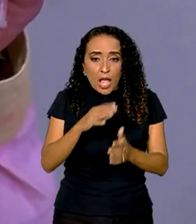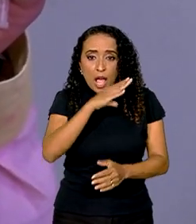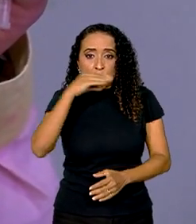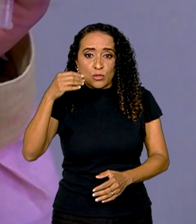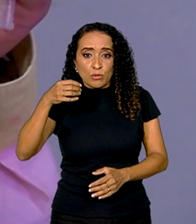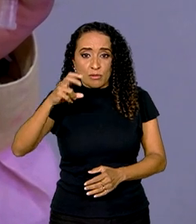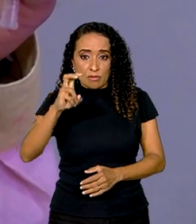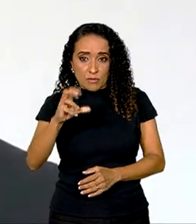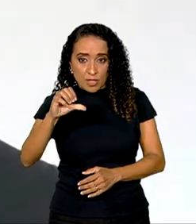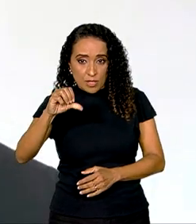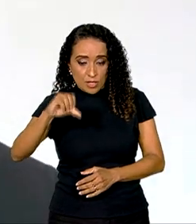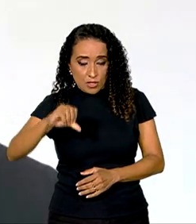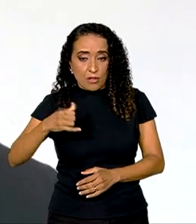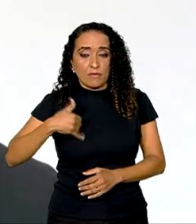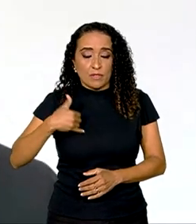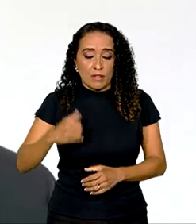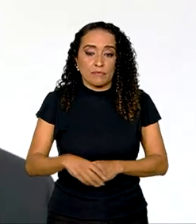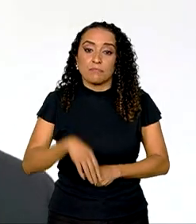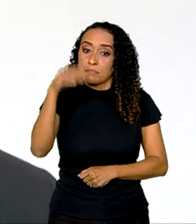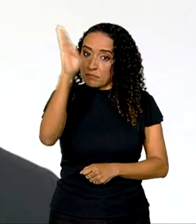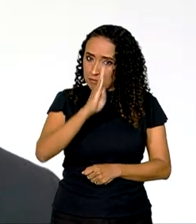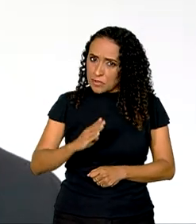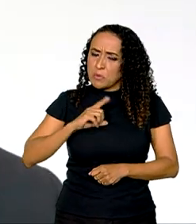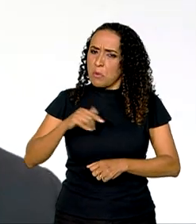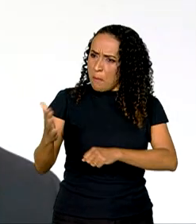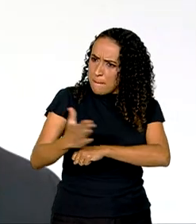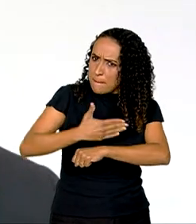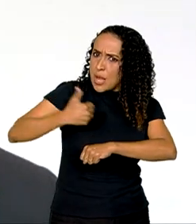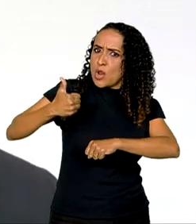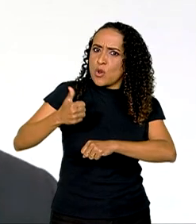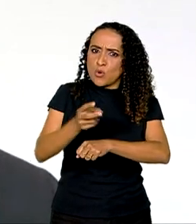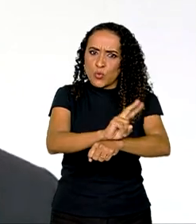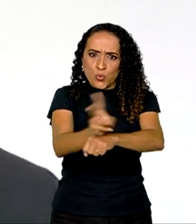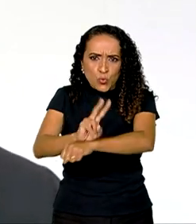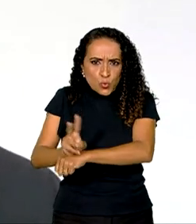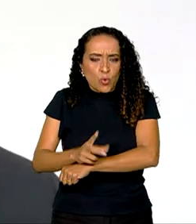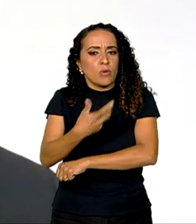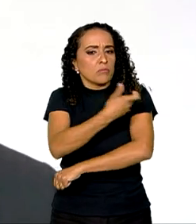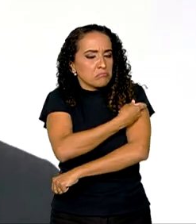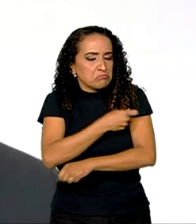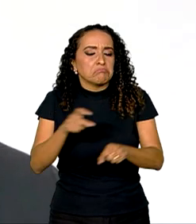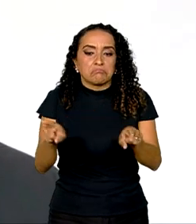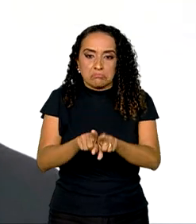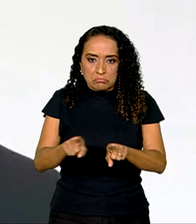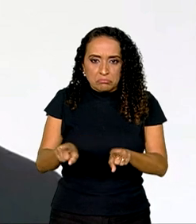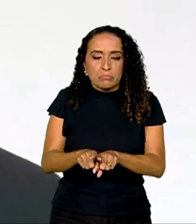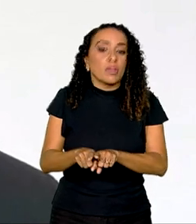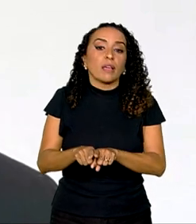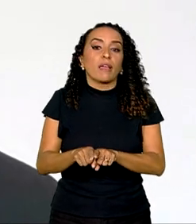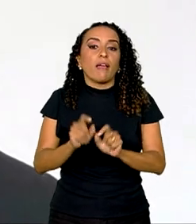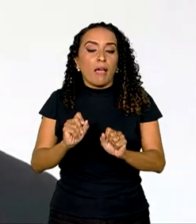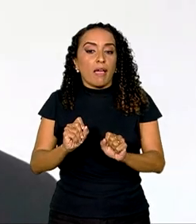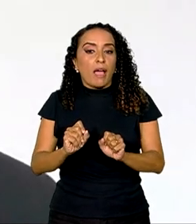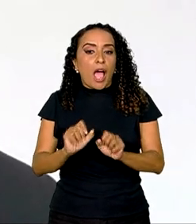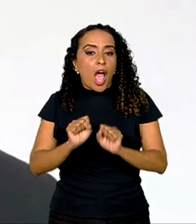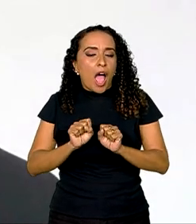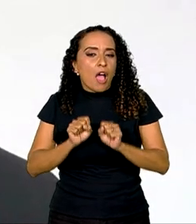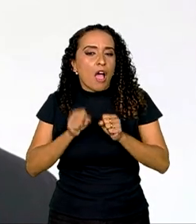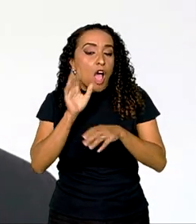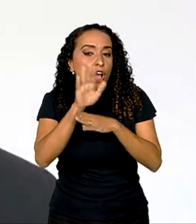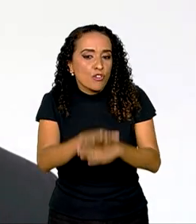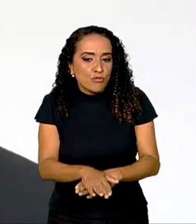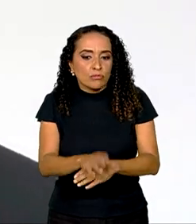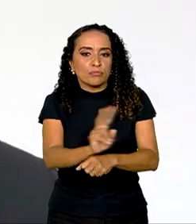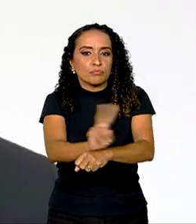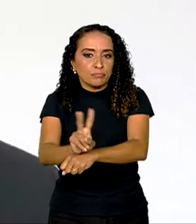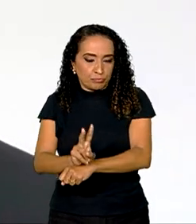59 anos. O Brasil tem melhorado a sua vigilância e a sua vacinação, o que ajuda a proteger a nossa